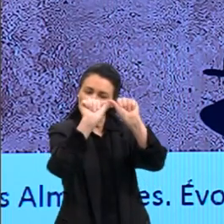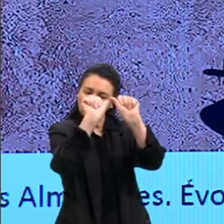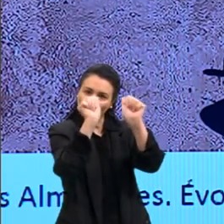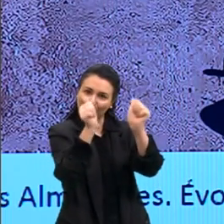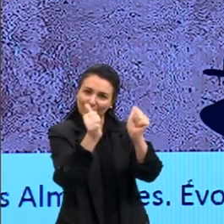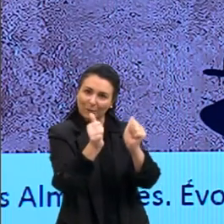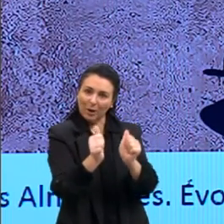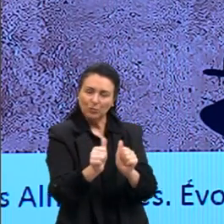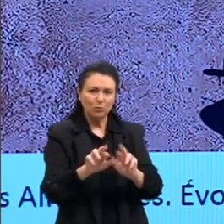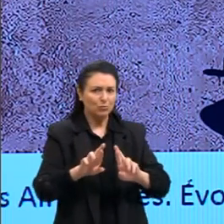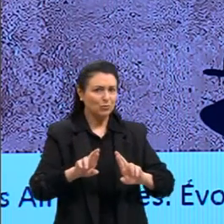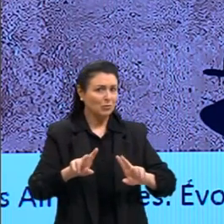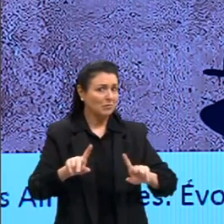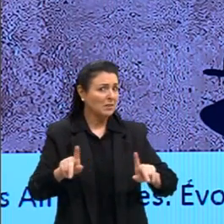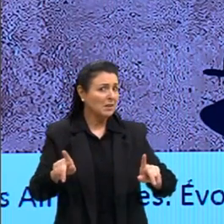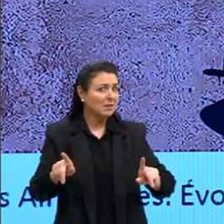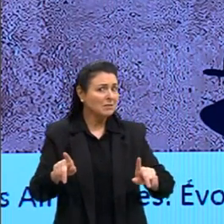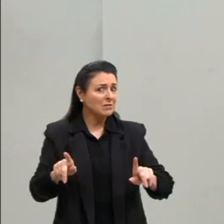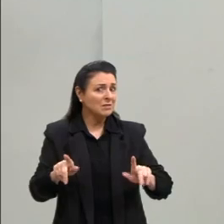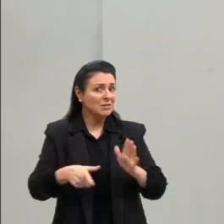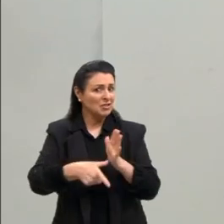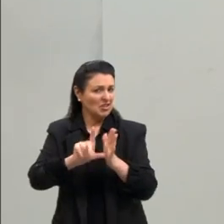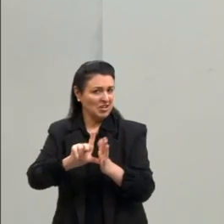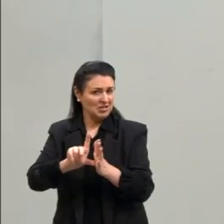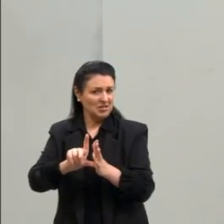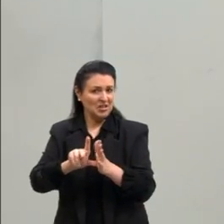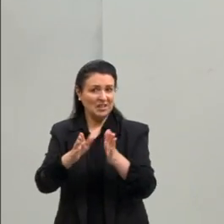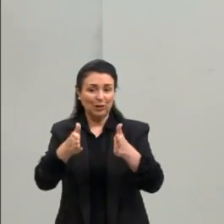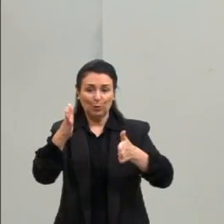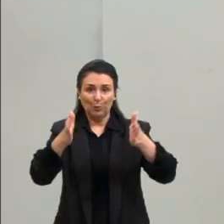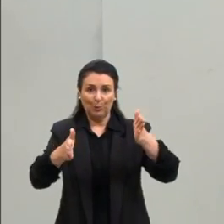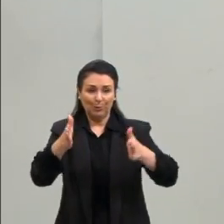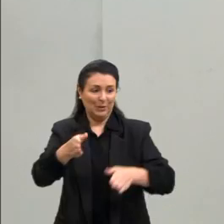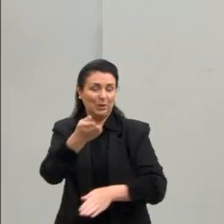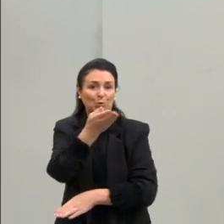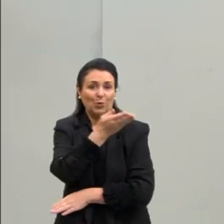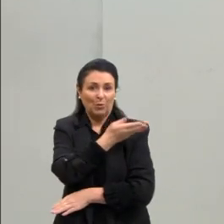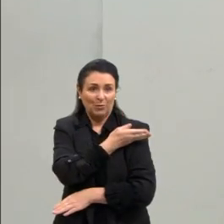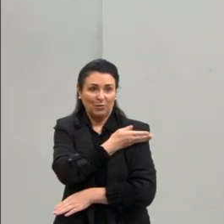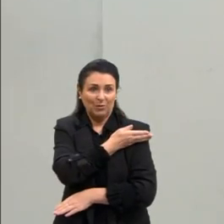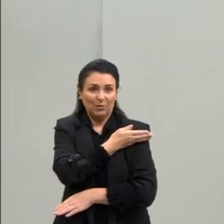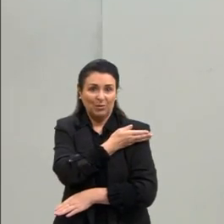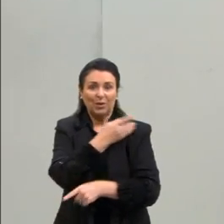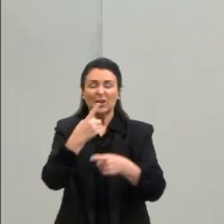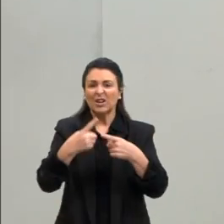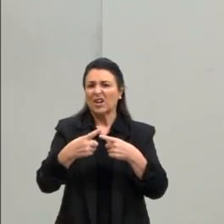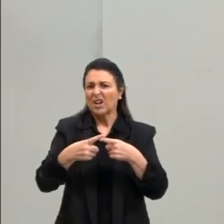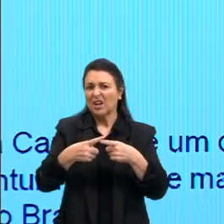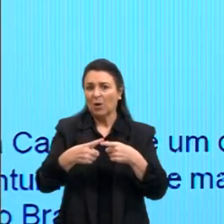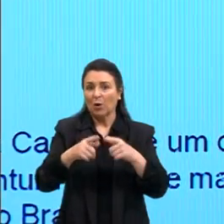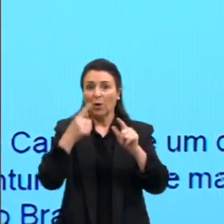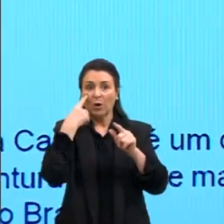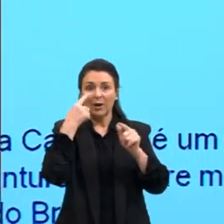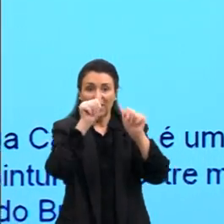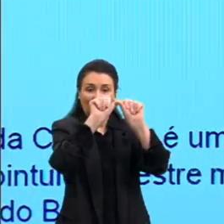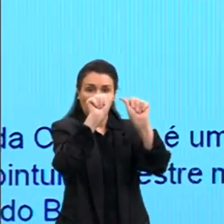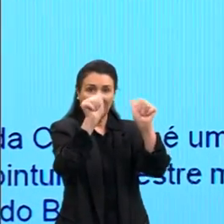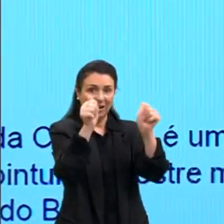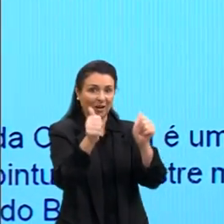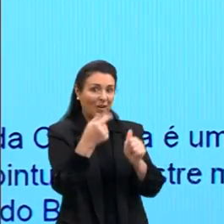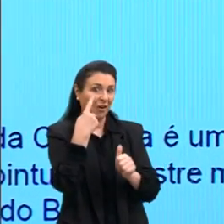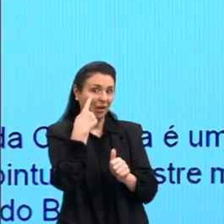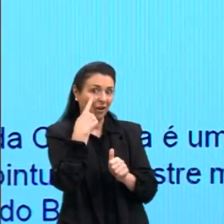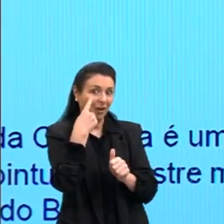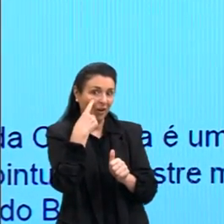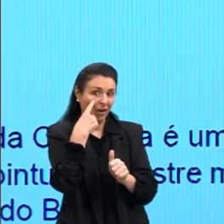diferente daquelas imagens do período Neolítico, onde a figura, ela não era tão, olha lá, essas imagens